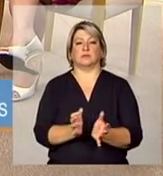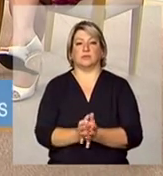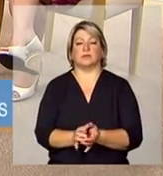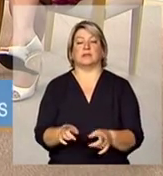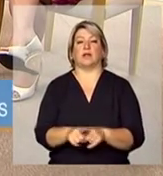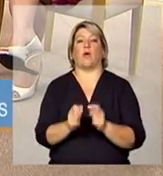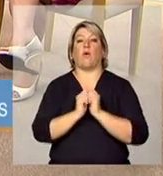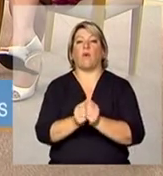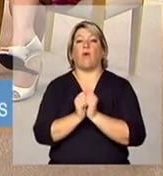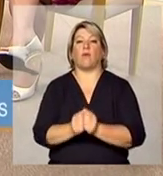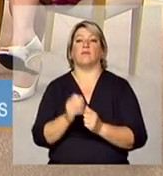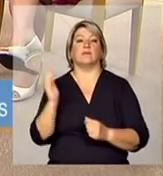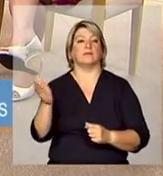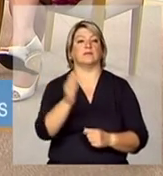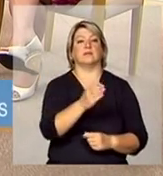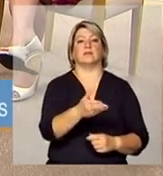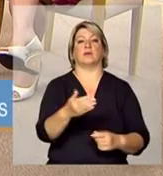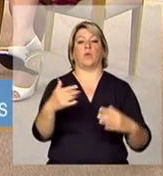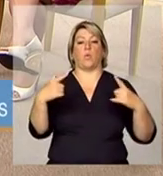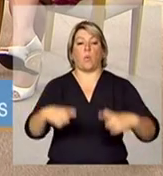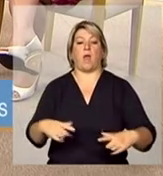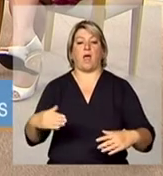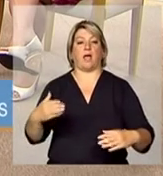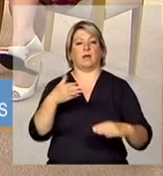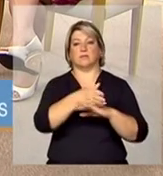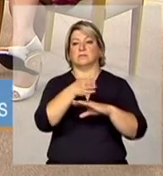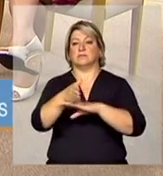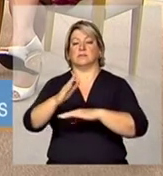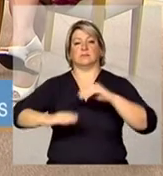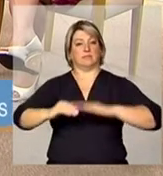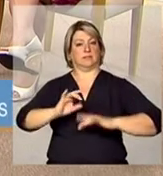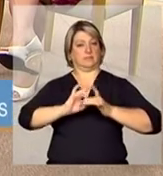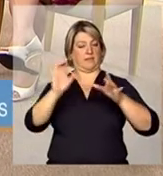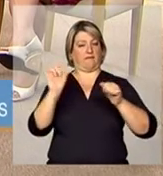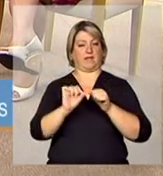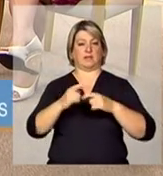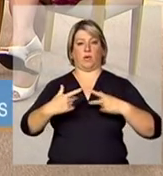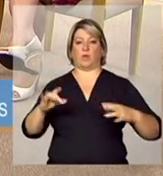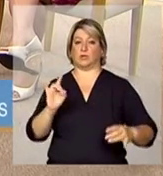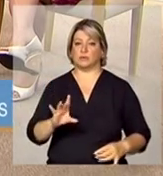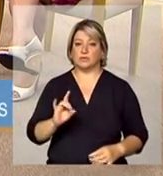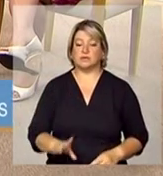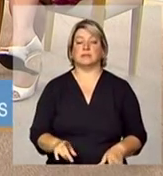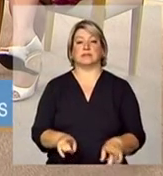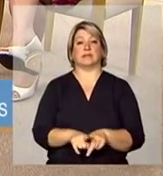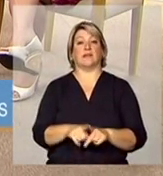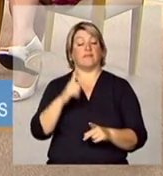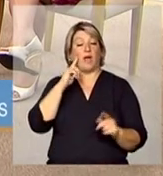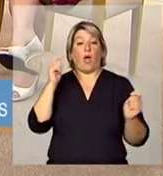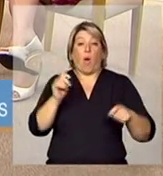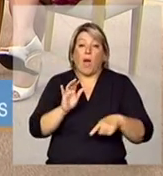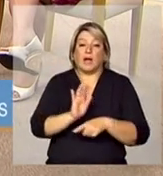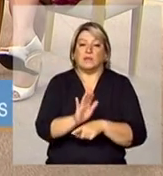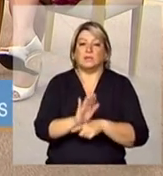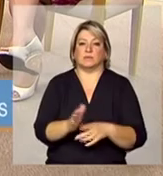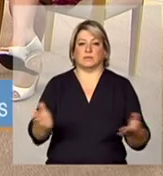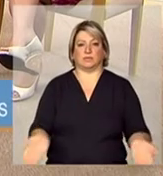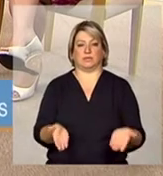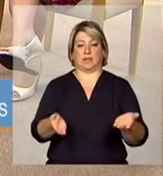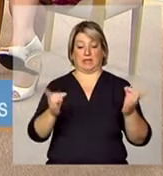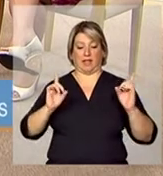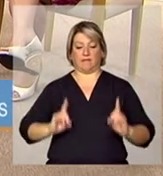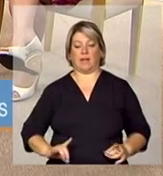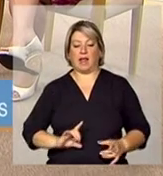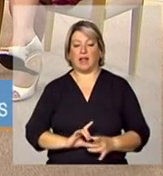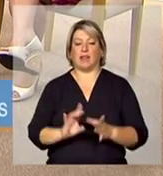convivência comunitária das pessoas com deficiência a conquista do maior grau de autonomia possível seja possível então seria interessante que eles